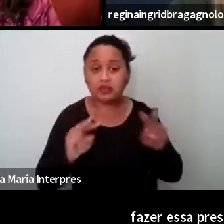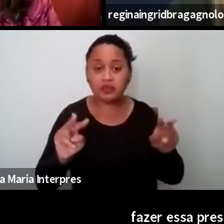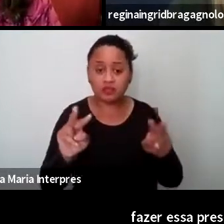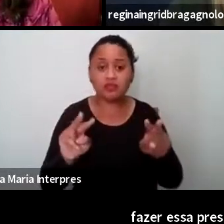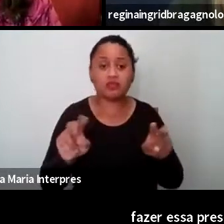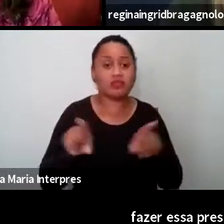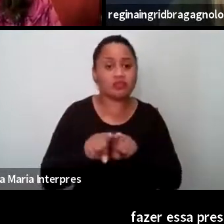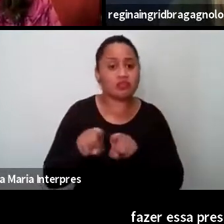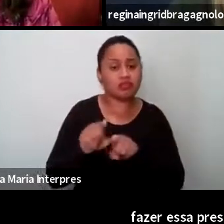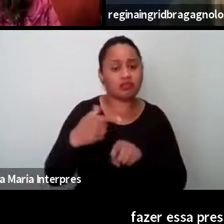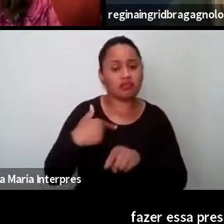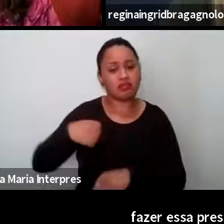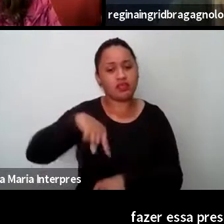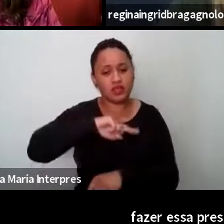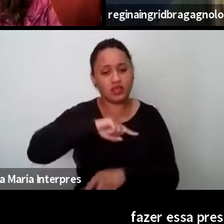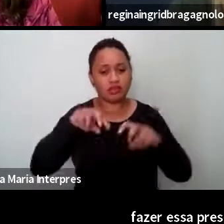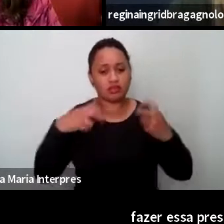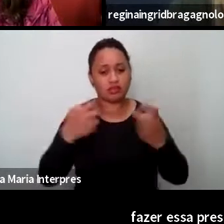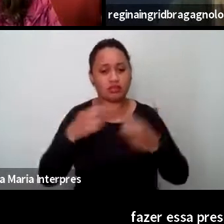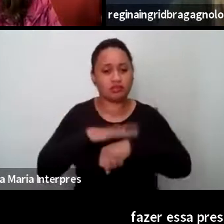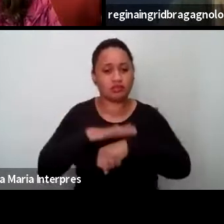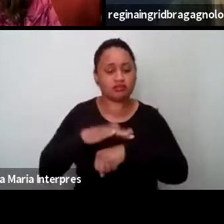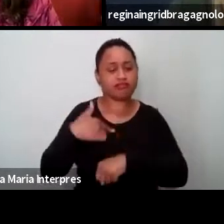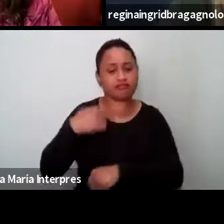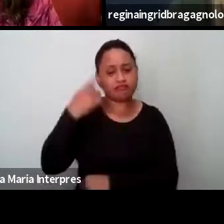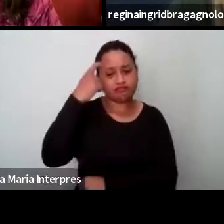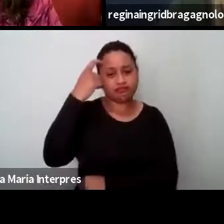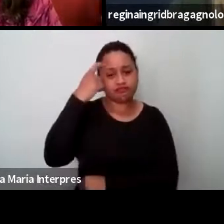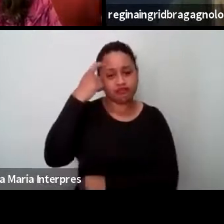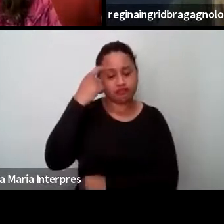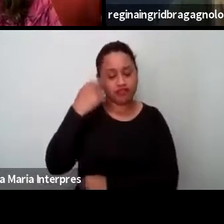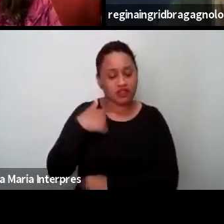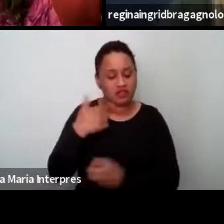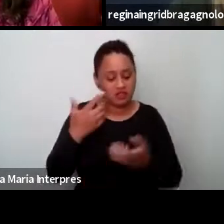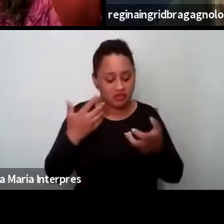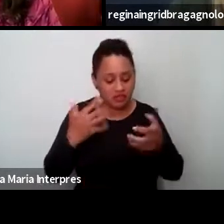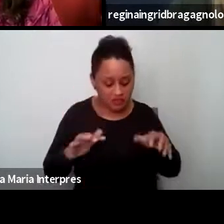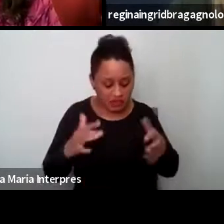aqui na mesa, eu sei, eu não estou querendo ser